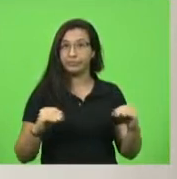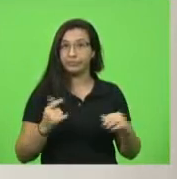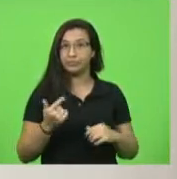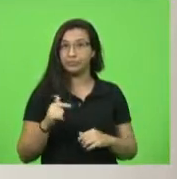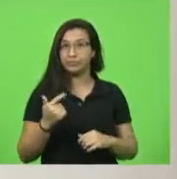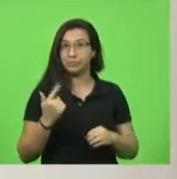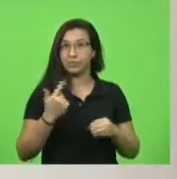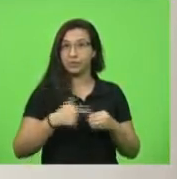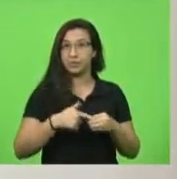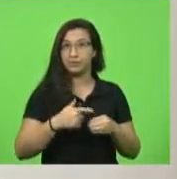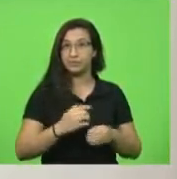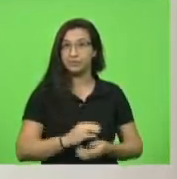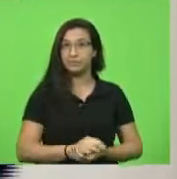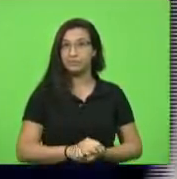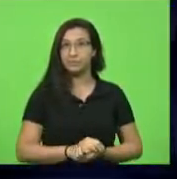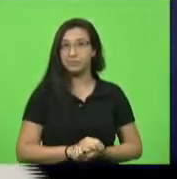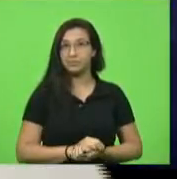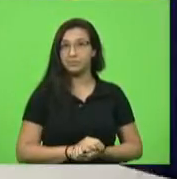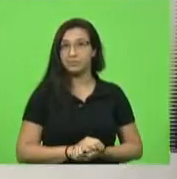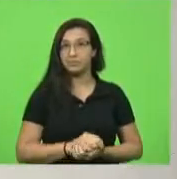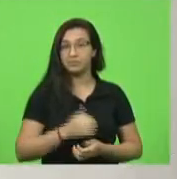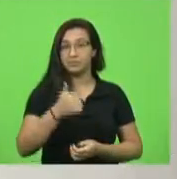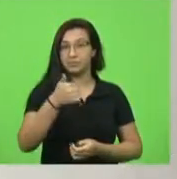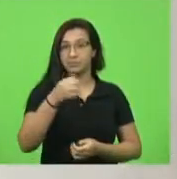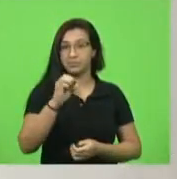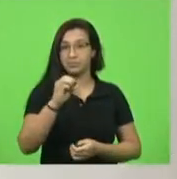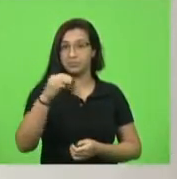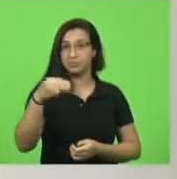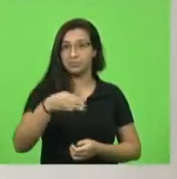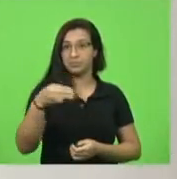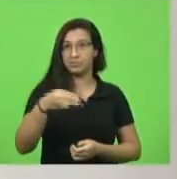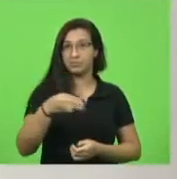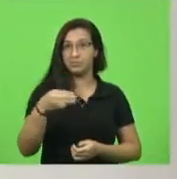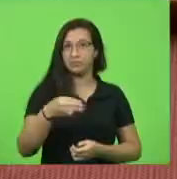Deputada Paulinha, por 10 minutos, Paulinha. Certo.